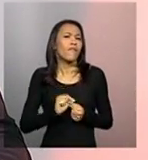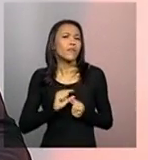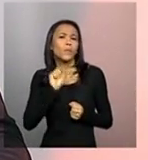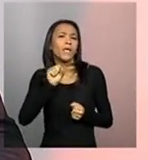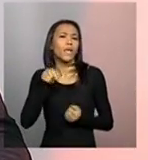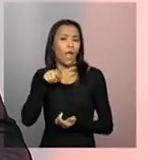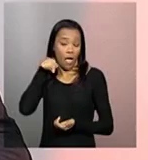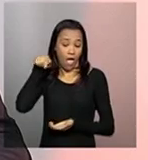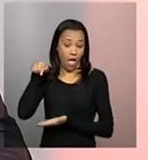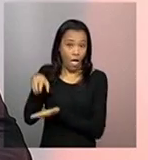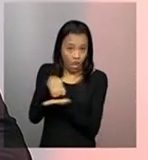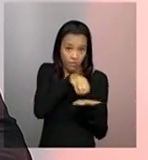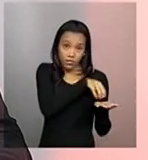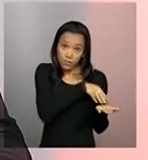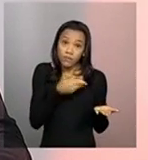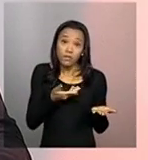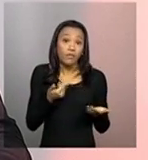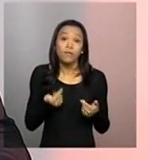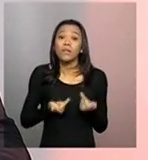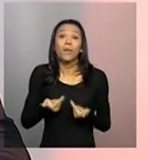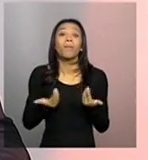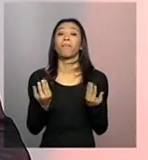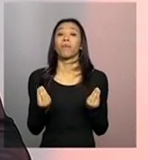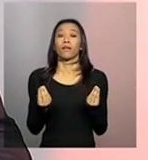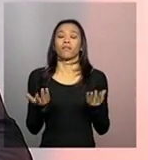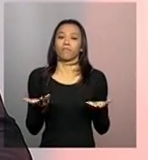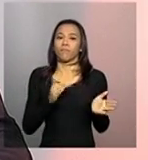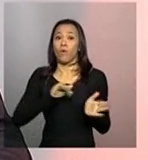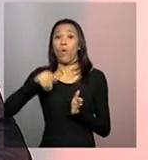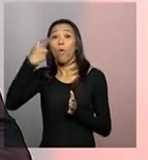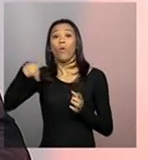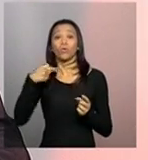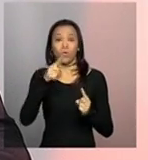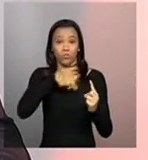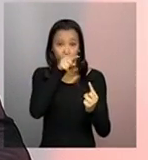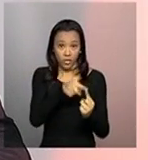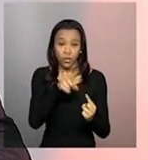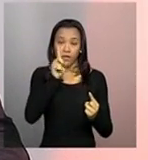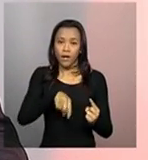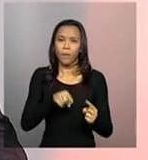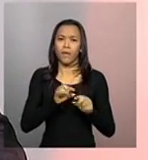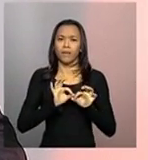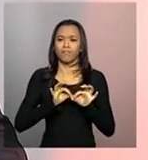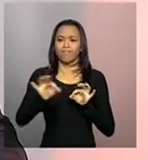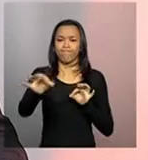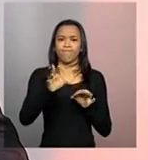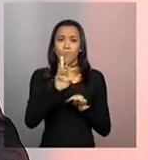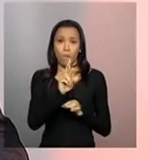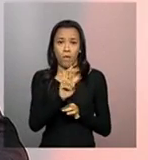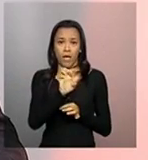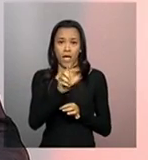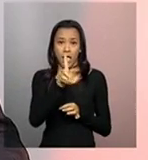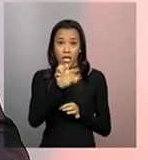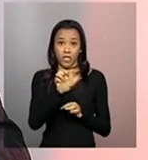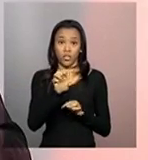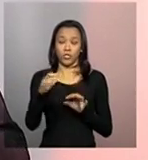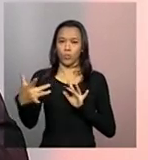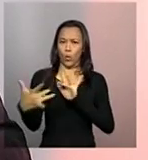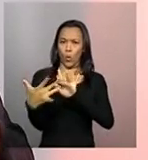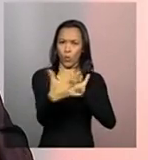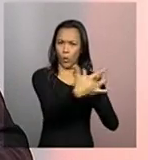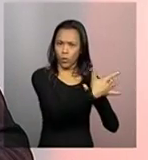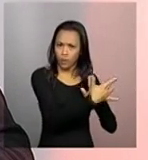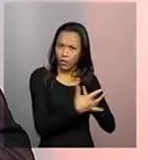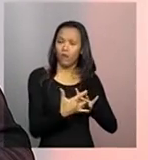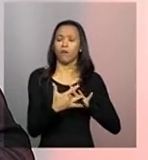entidades. Um outro objetivo é a construção do que a gente chama de rede sócio-assistencial. É essa ideia de que os serviços, eles têm